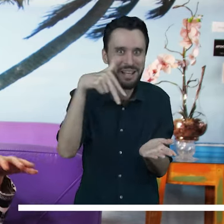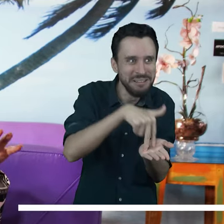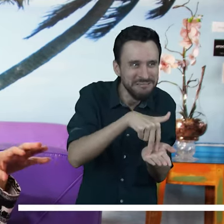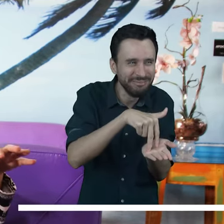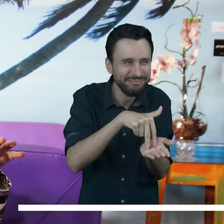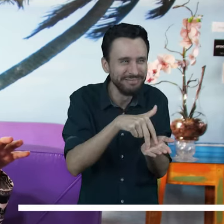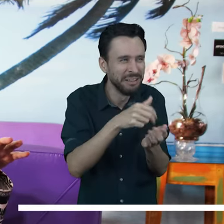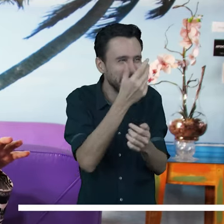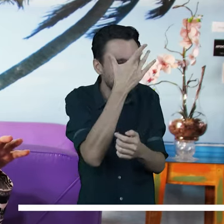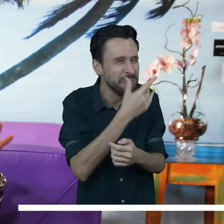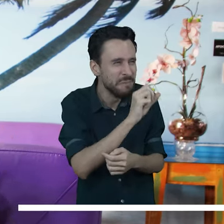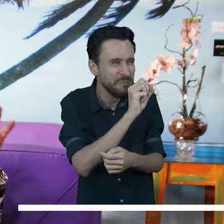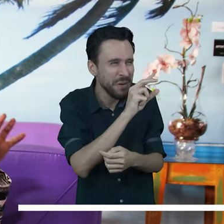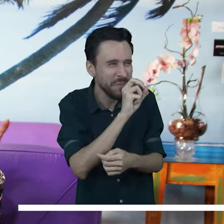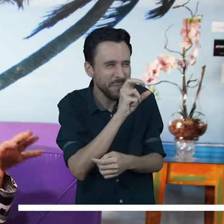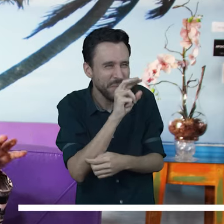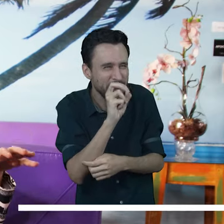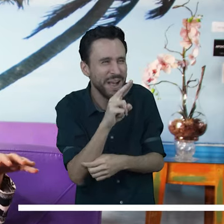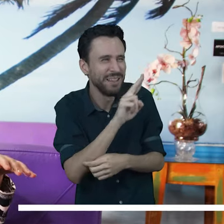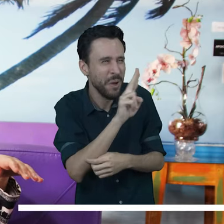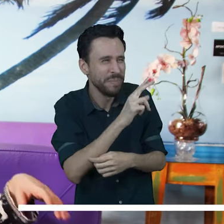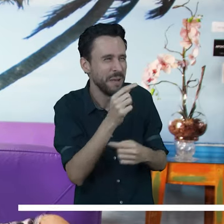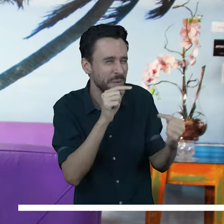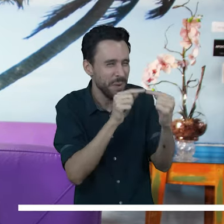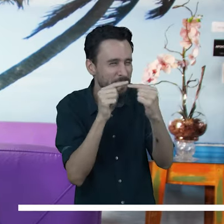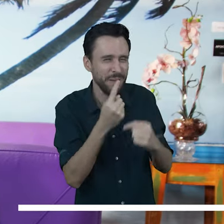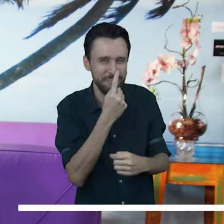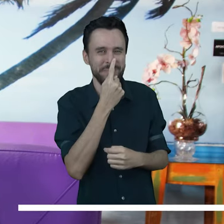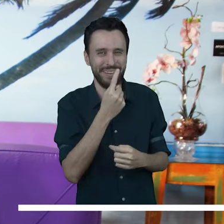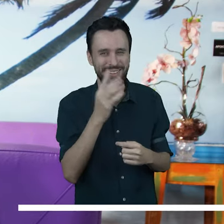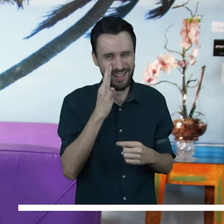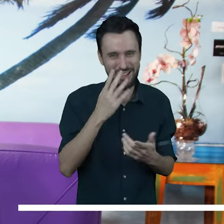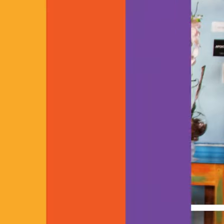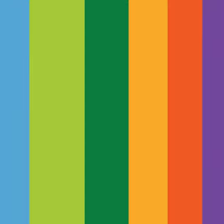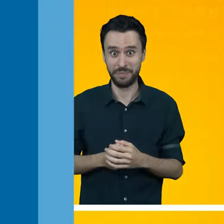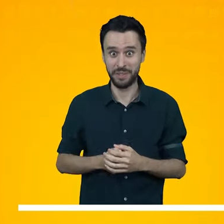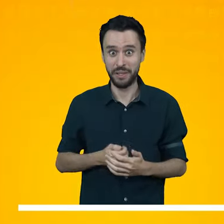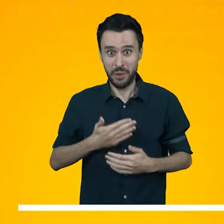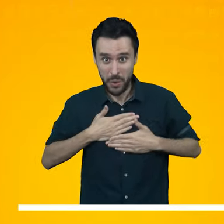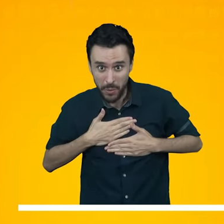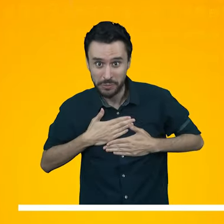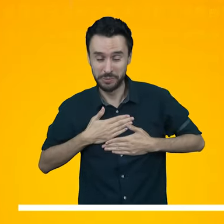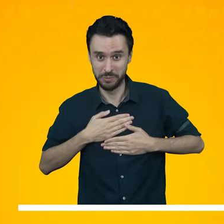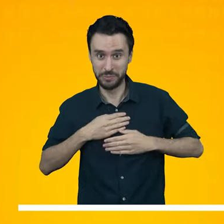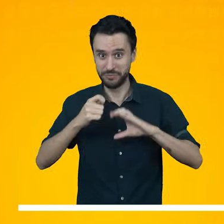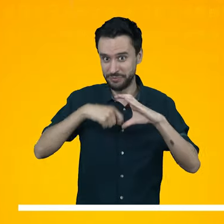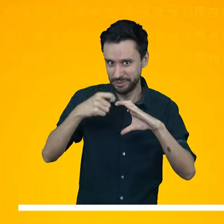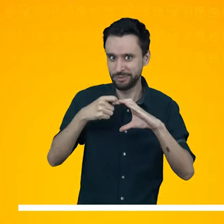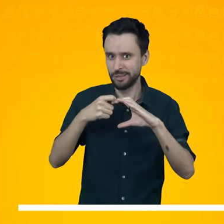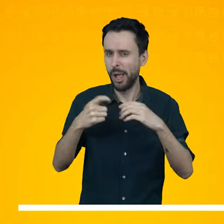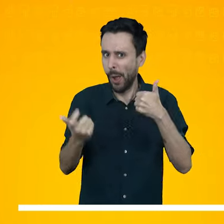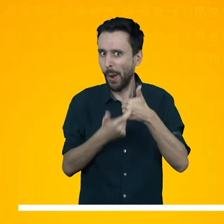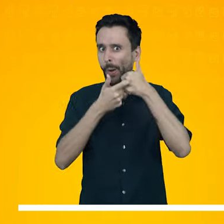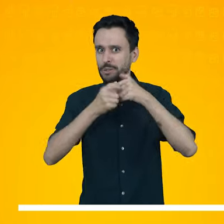pude dar, associar rostos a alguns nomes que eu já conhecia e isso é bem legal, assim. E aí, gostaram desse vídeo?